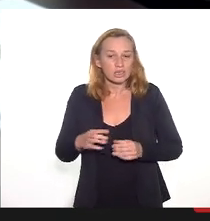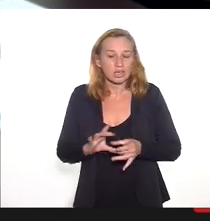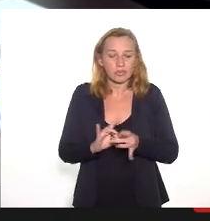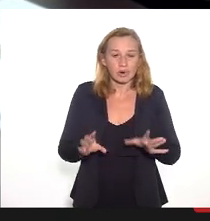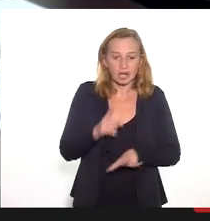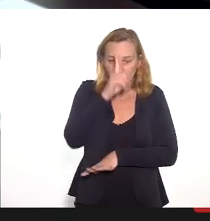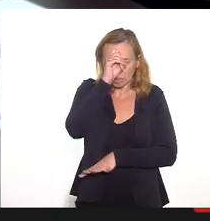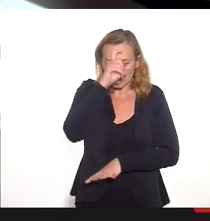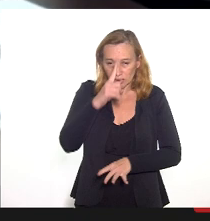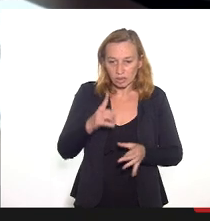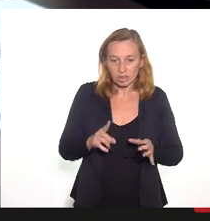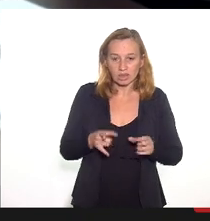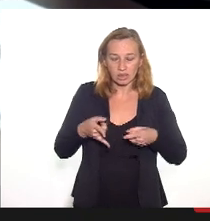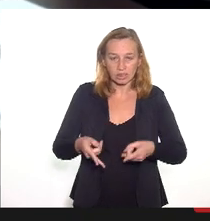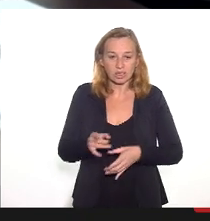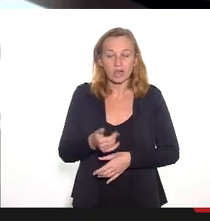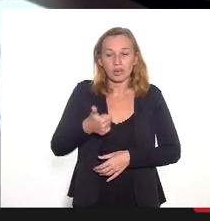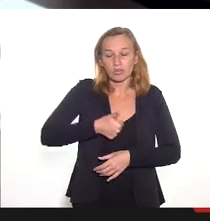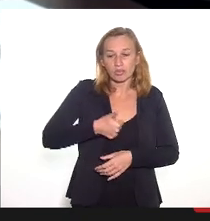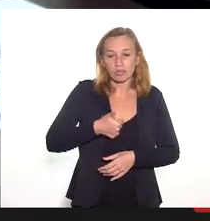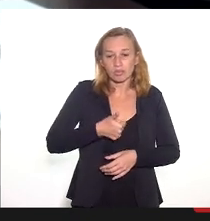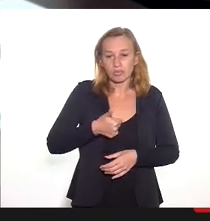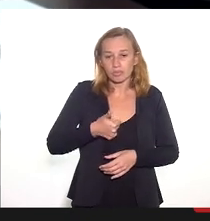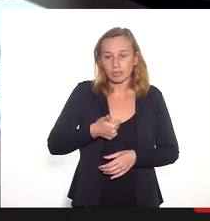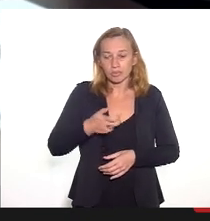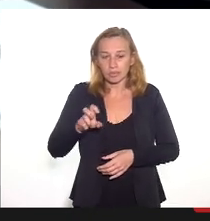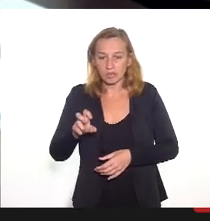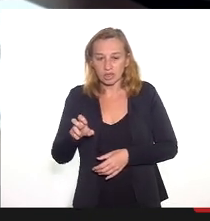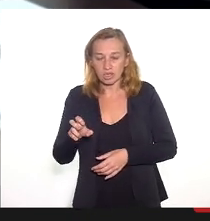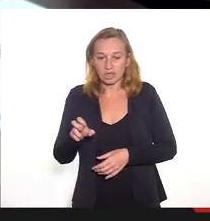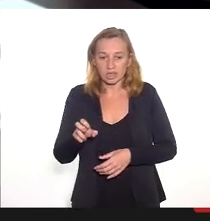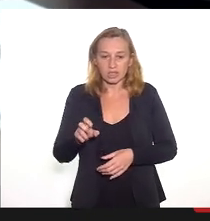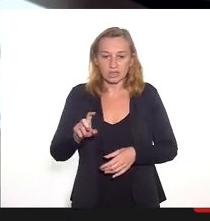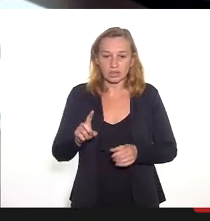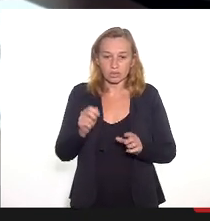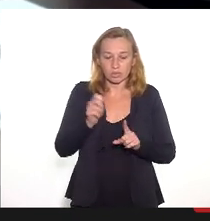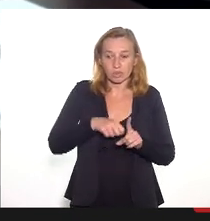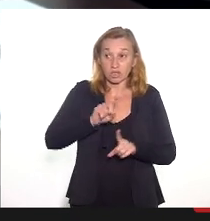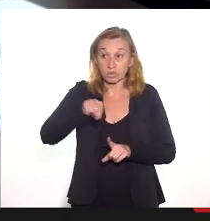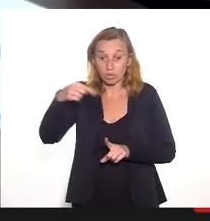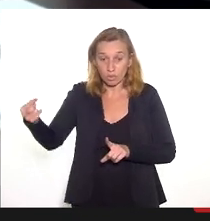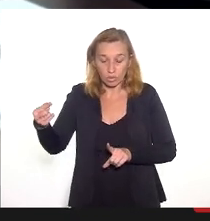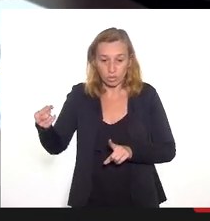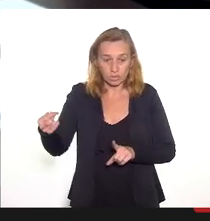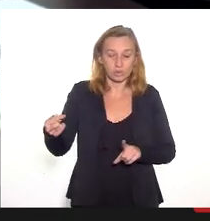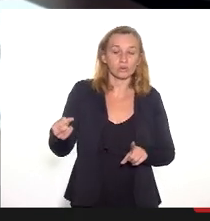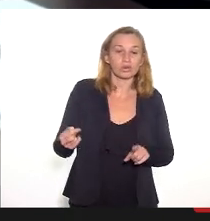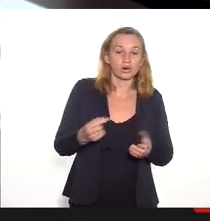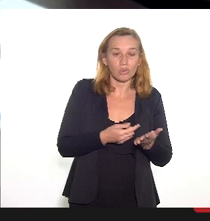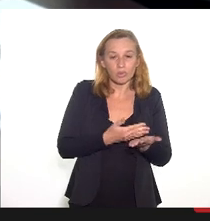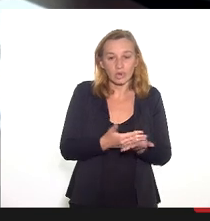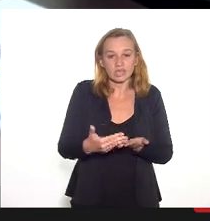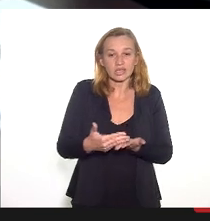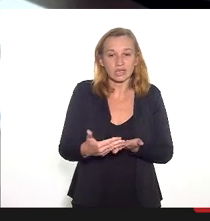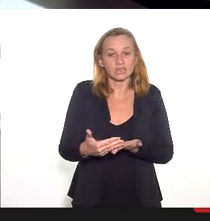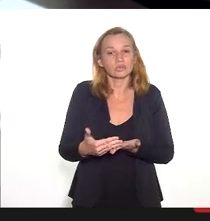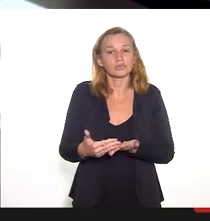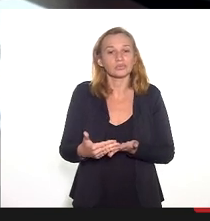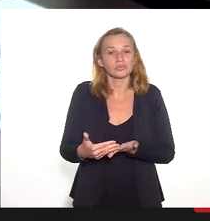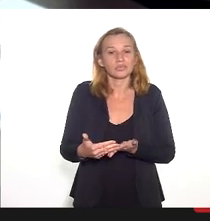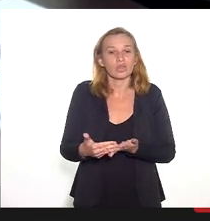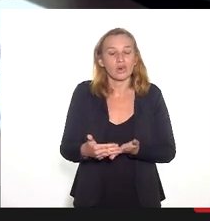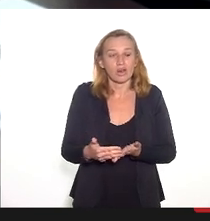expectativa é que até a primeira quinzena do mês que vem a gente já esteja começando a abrir a